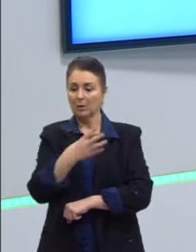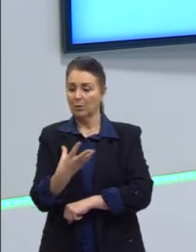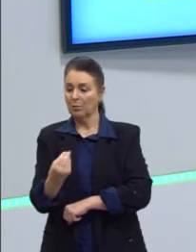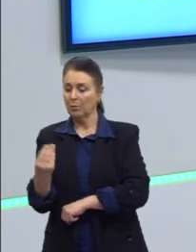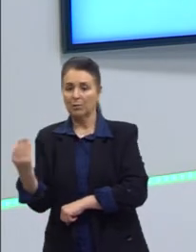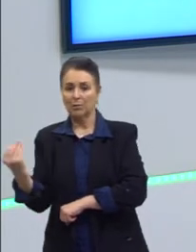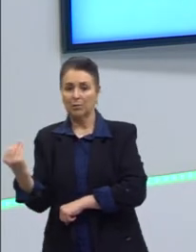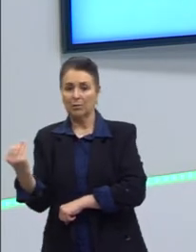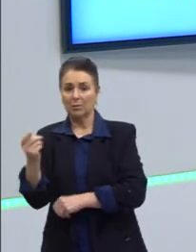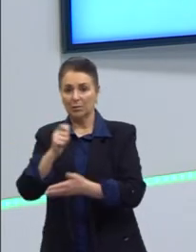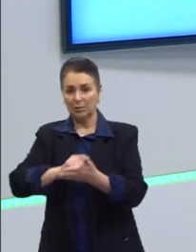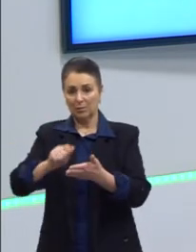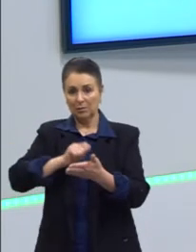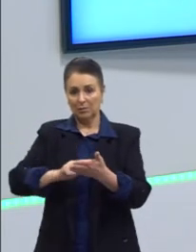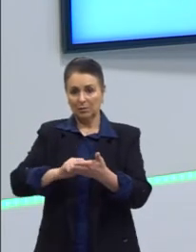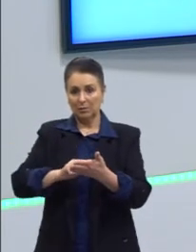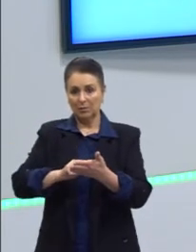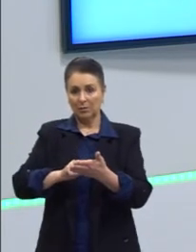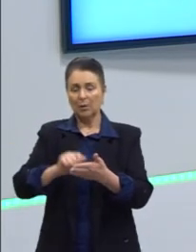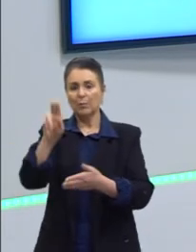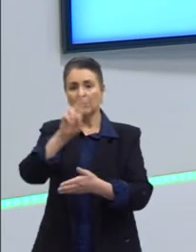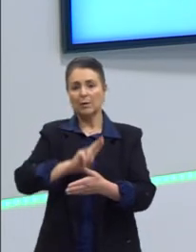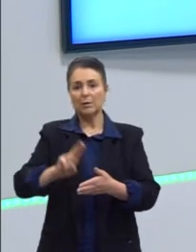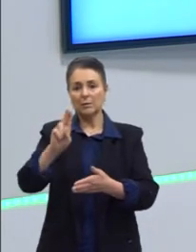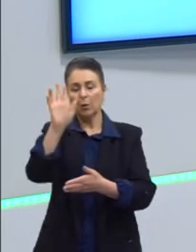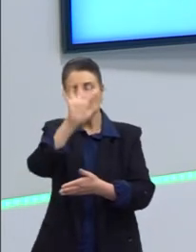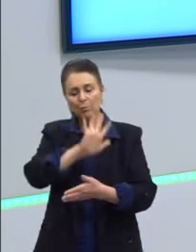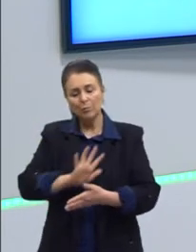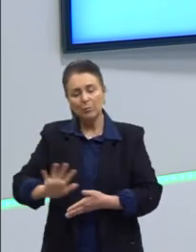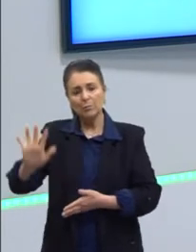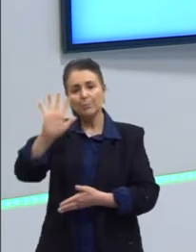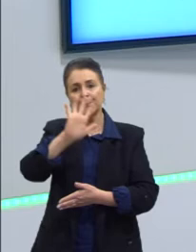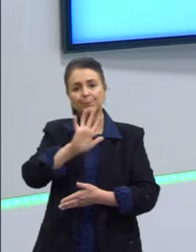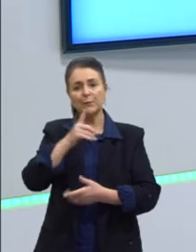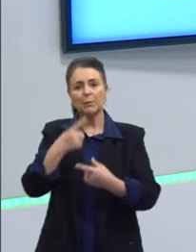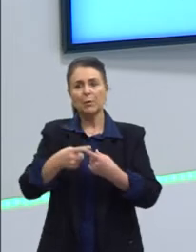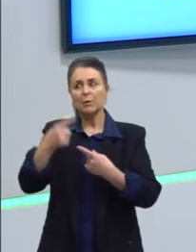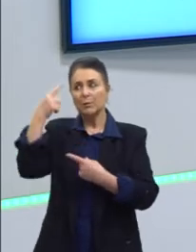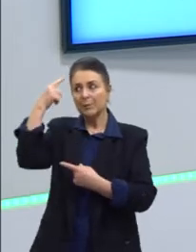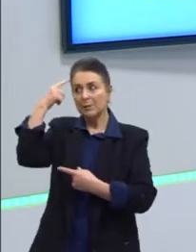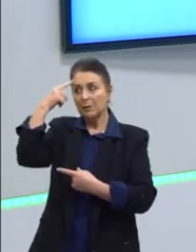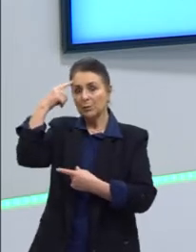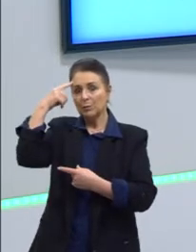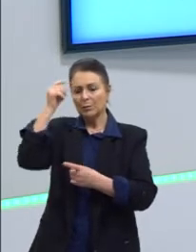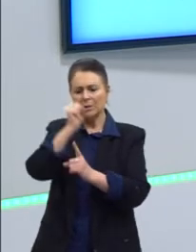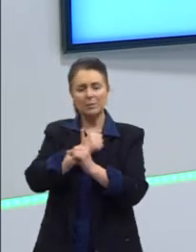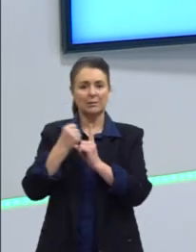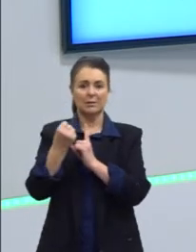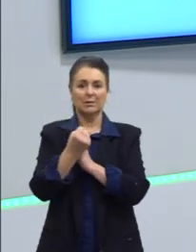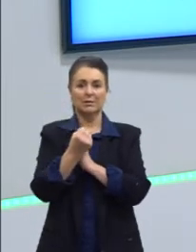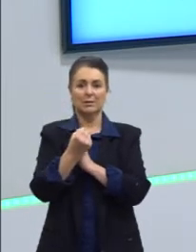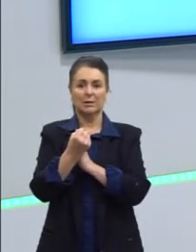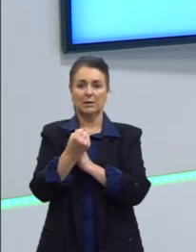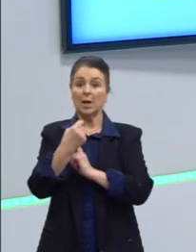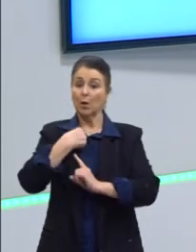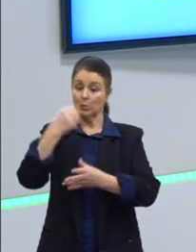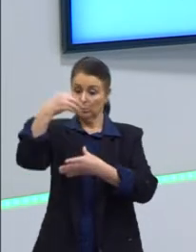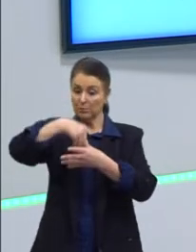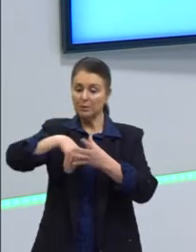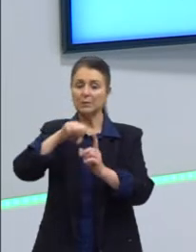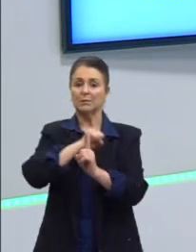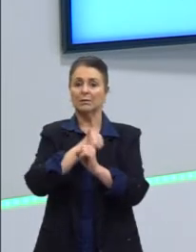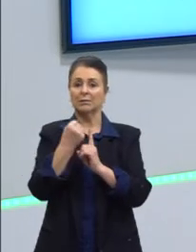escrevo. É para pensar em uma forma mais generalizada. Afinal de contas, eu estou pensando em sociedade. Eu faço parte da sociedade.